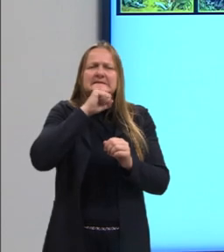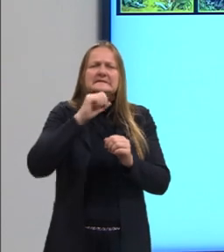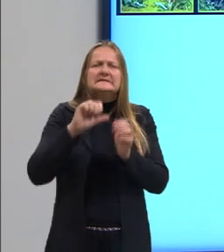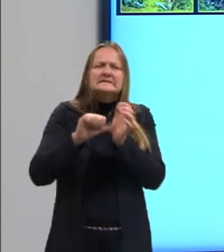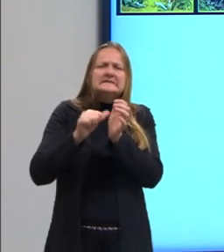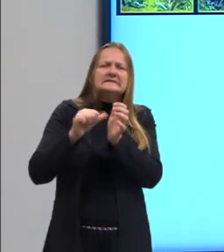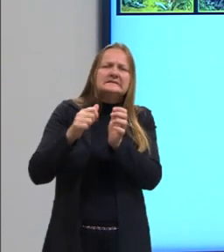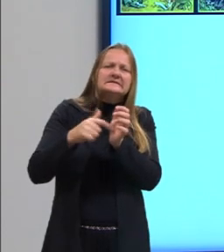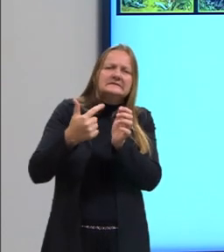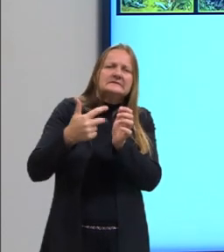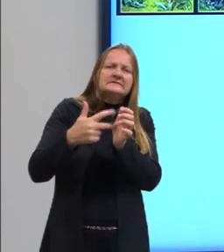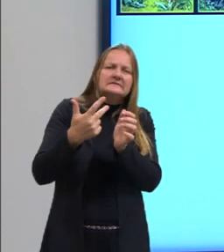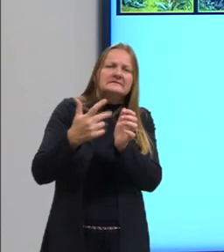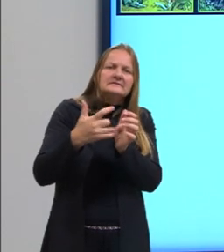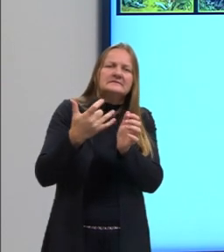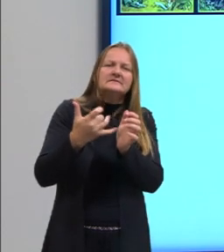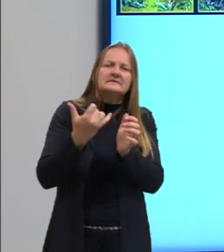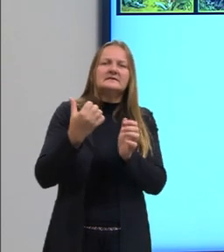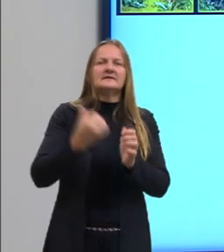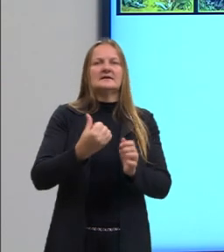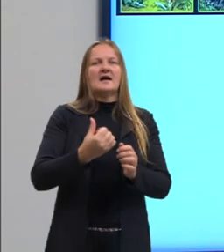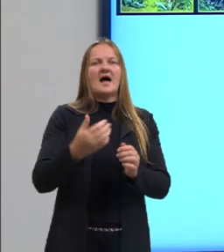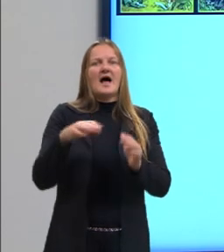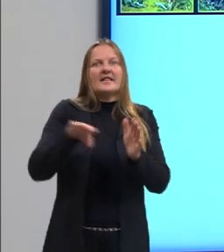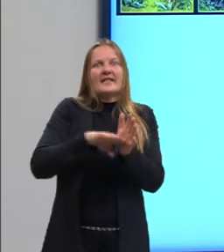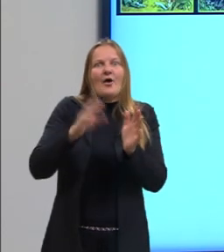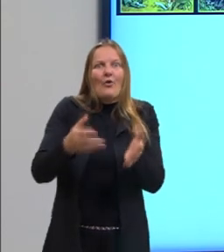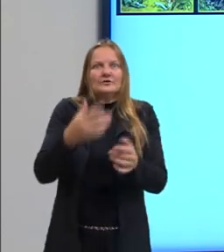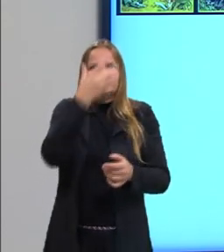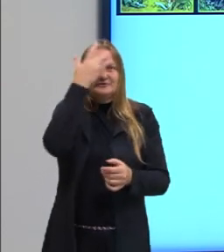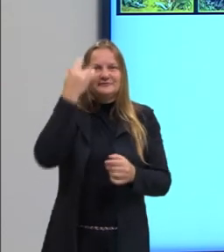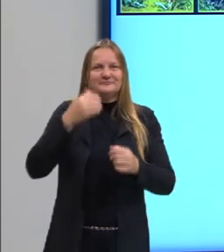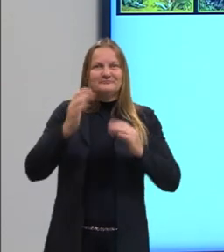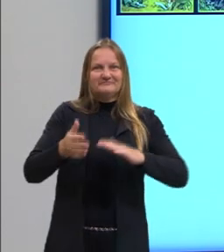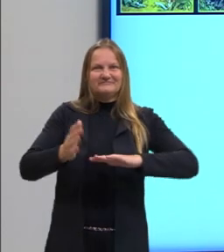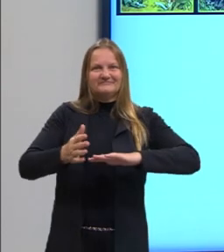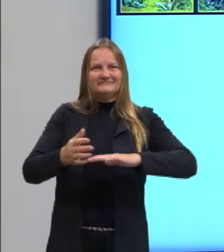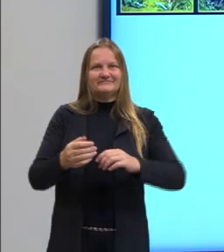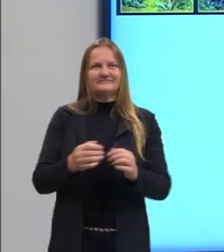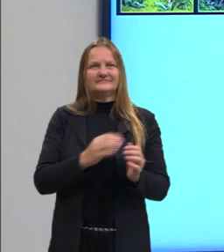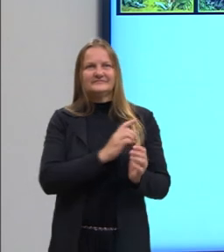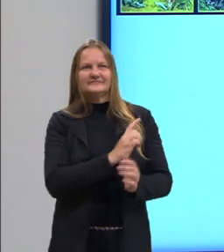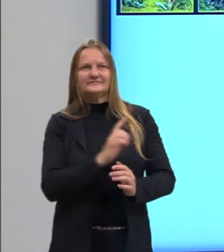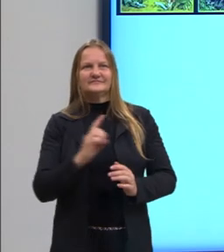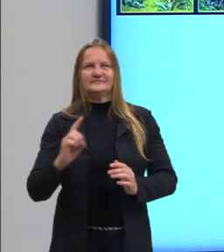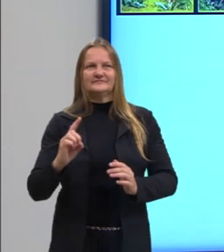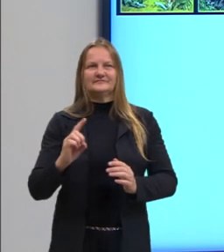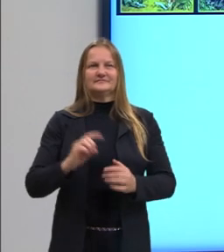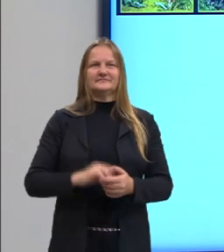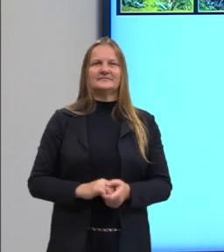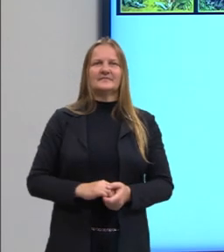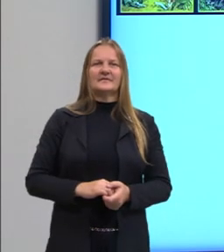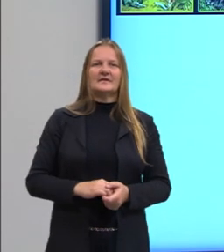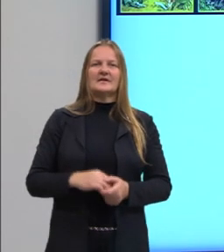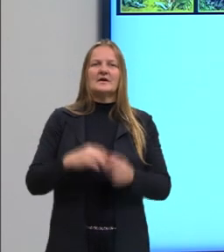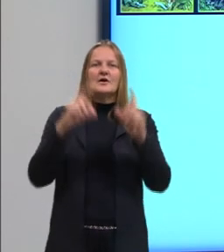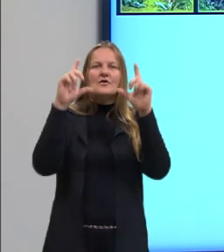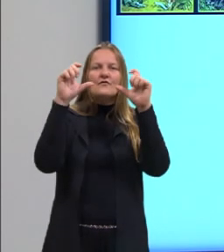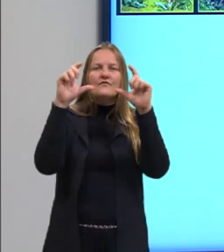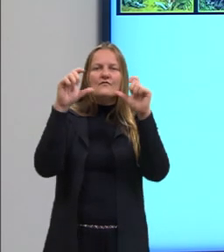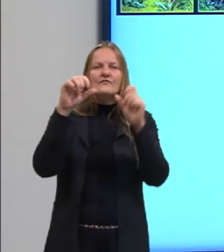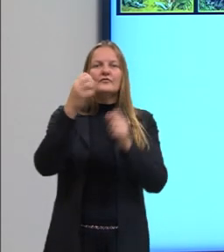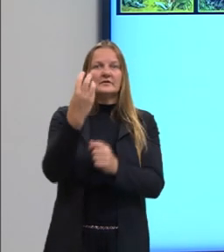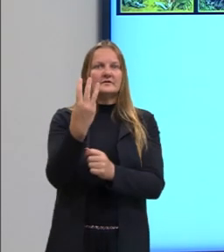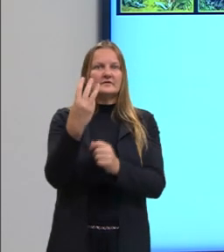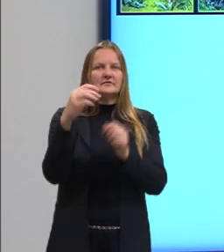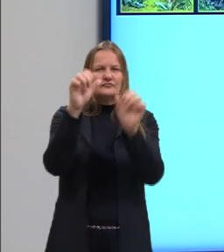primitivo, e depois, agora, até o homem moderno, numa sequência aqui da esquerda para a direita. Na figura três, que eu vou chamar de figura